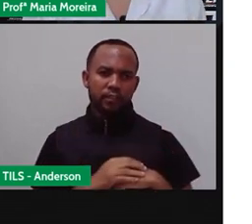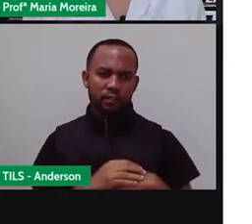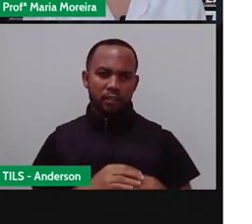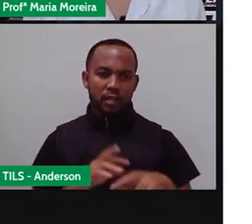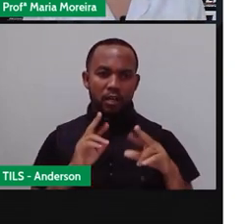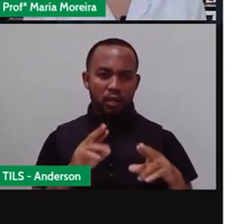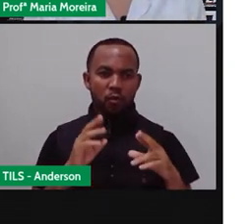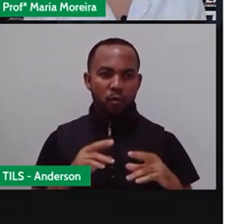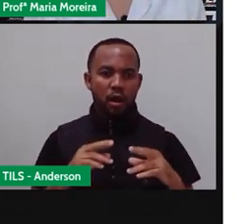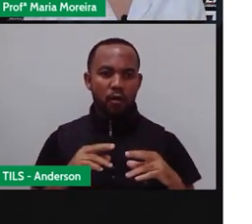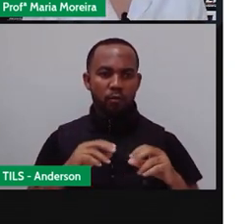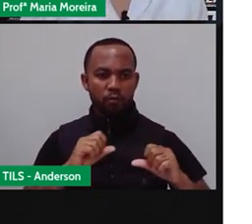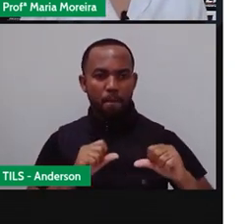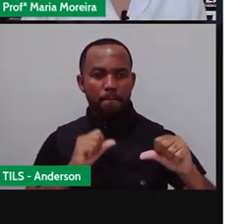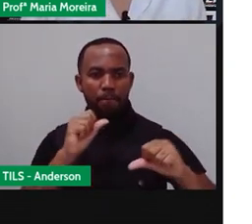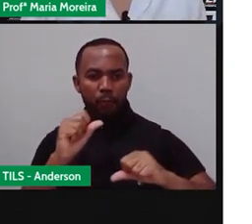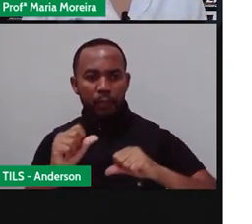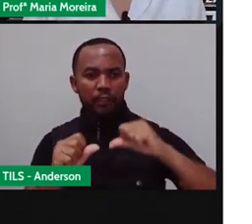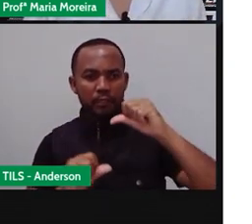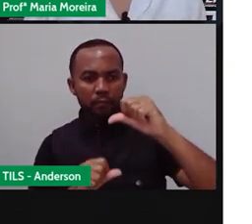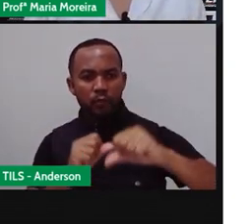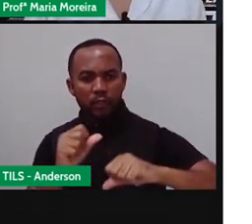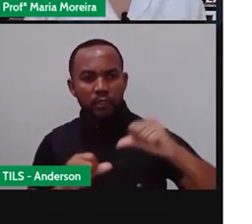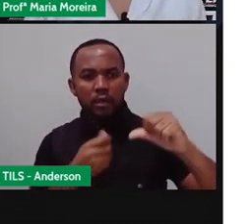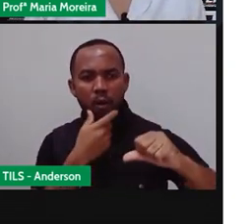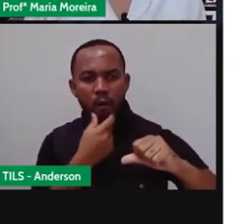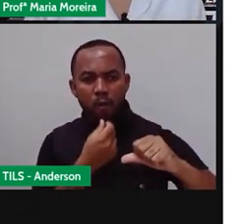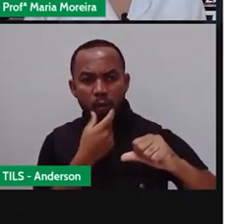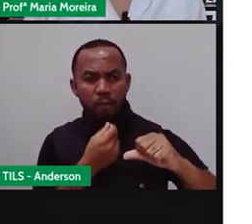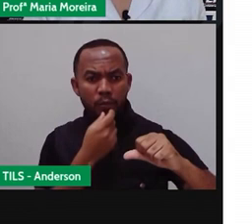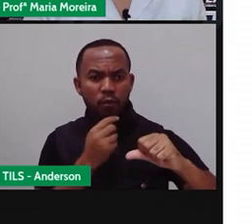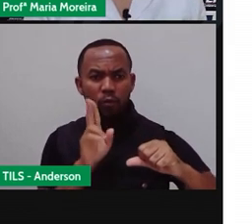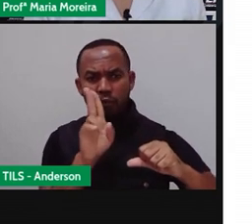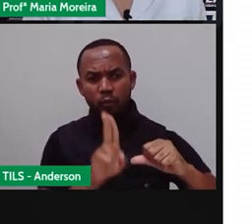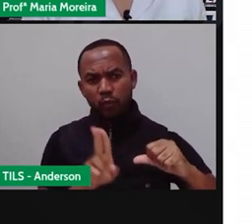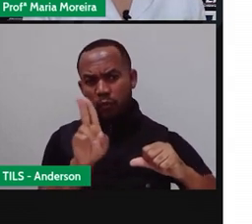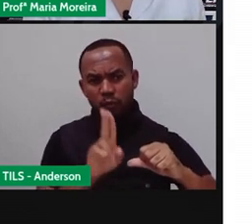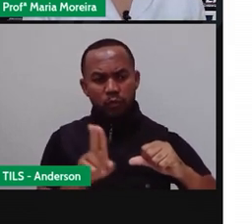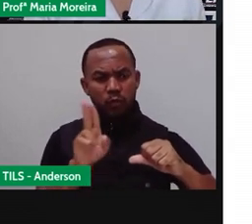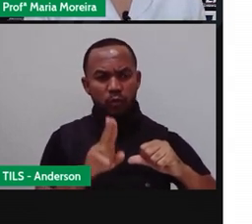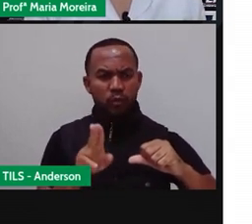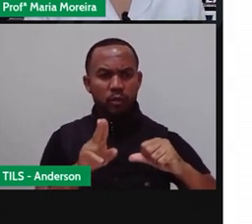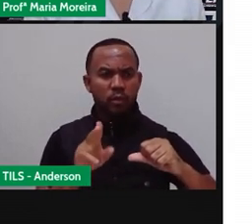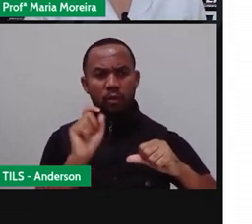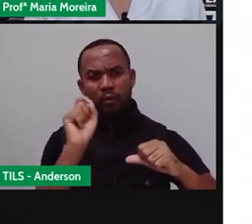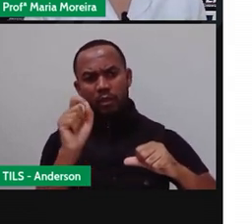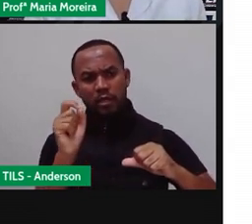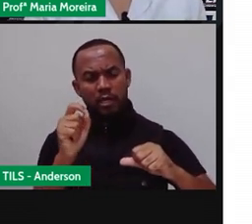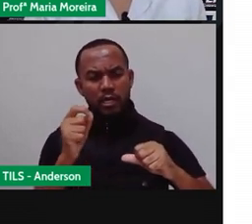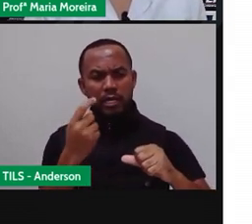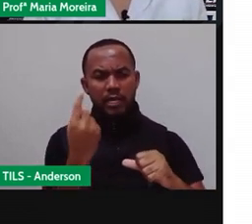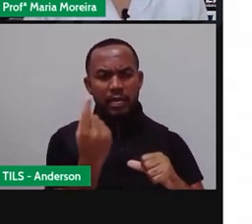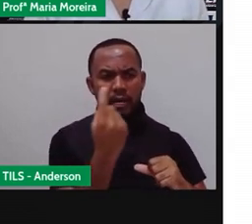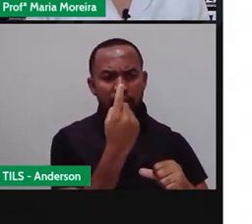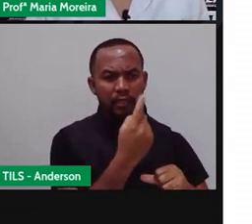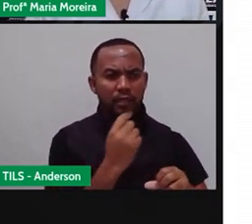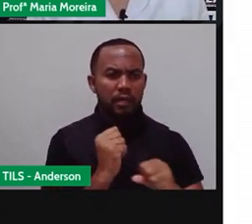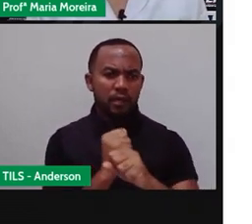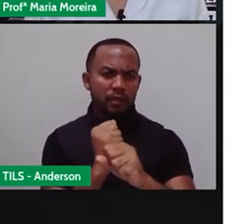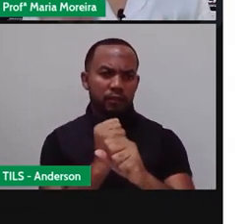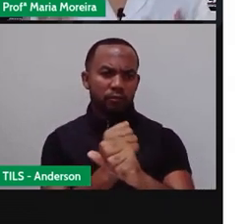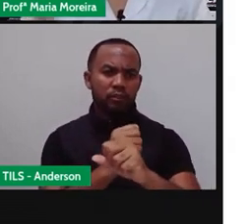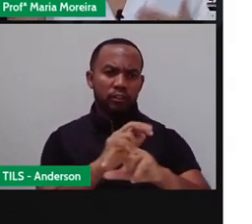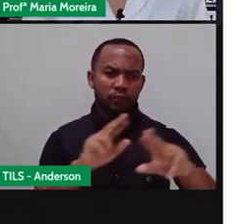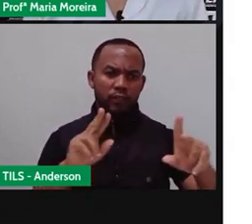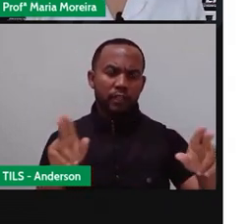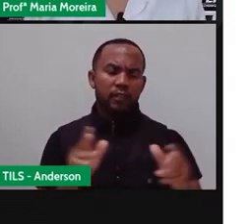humana, não é isso? Com a sua utilização, não é isso? Adaptada de acordo com cada período. Então, da mesma